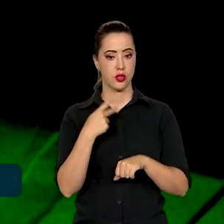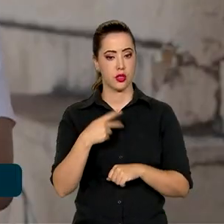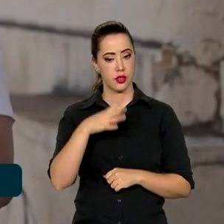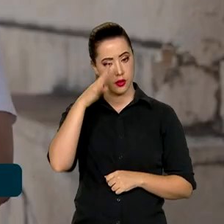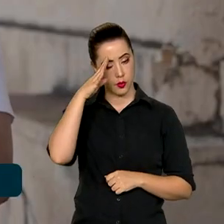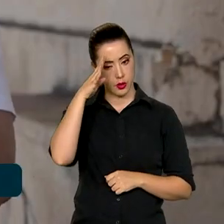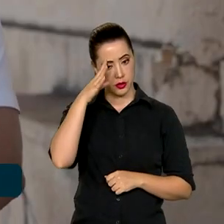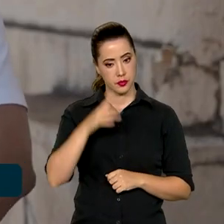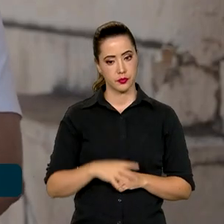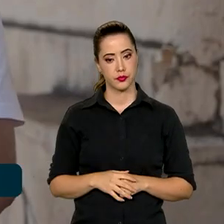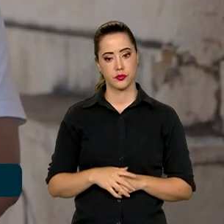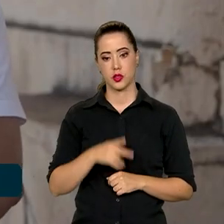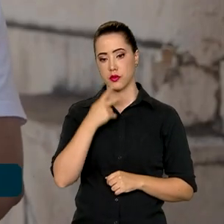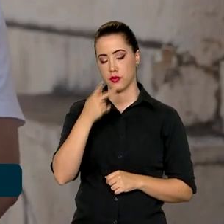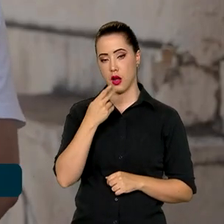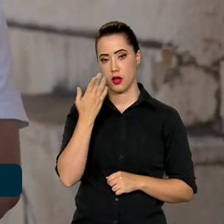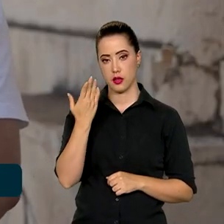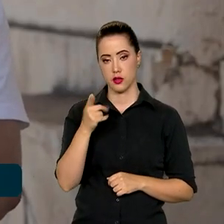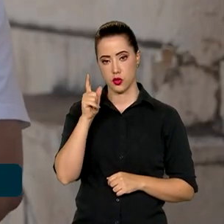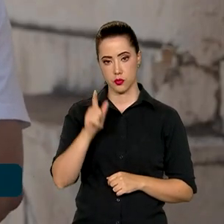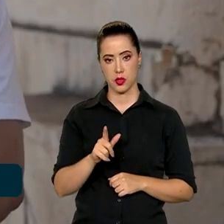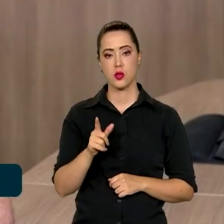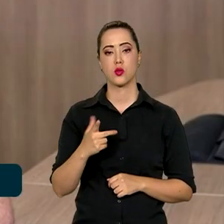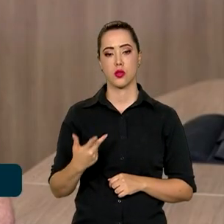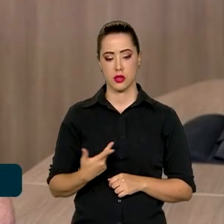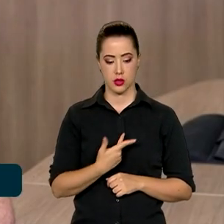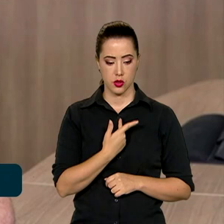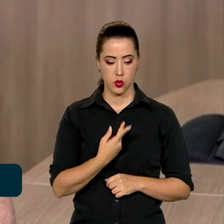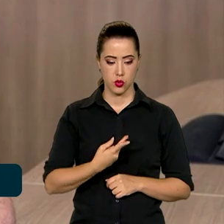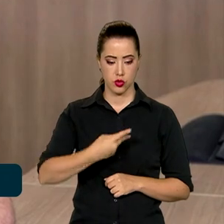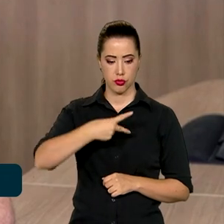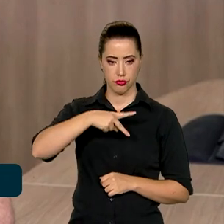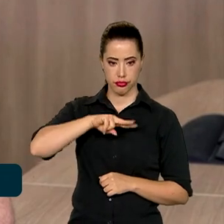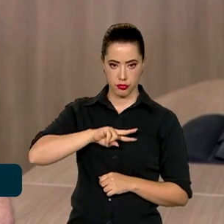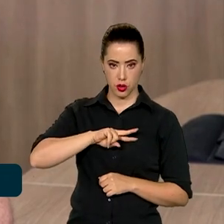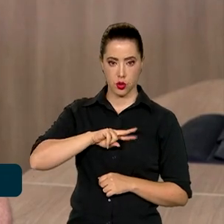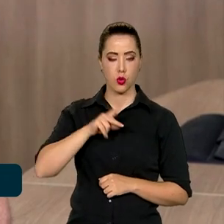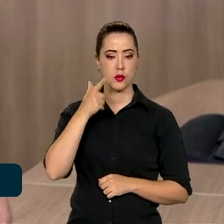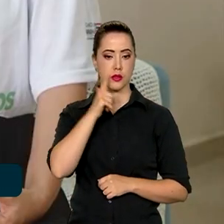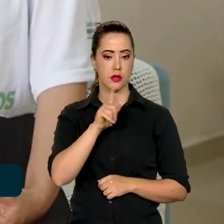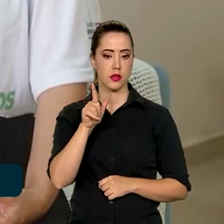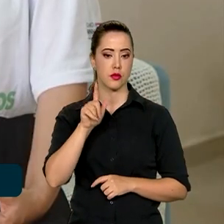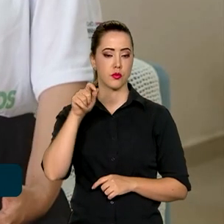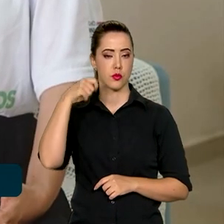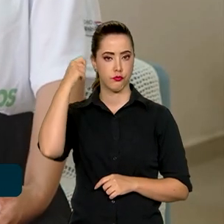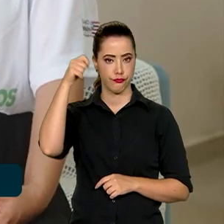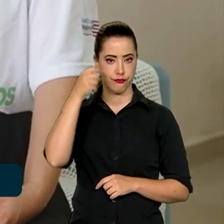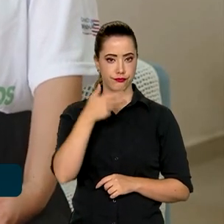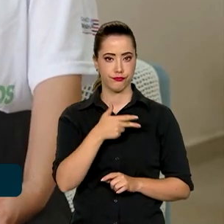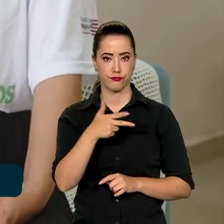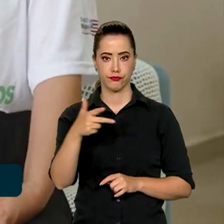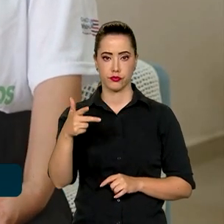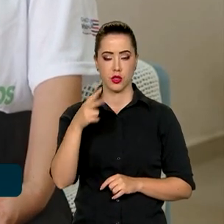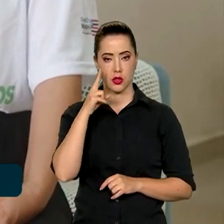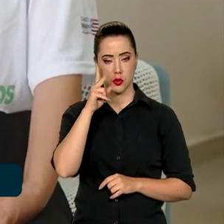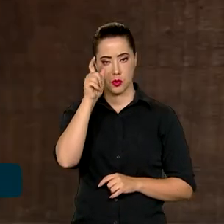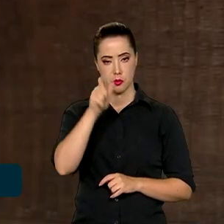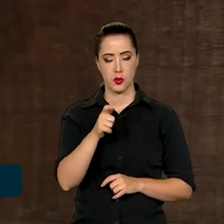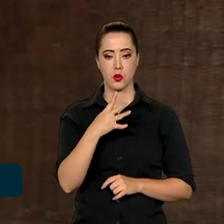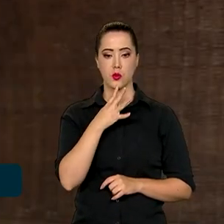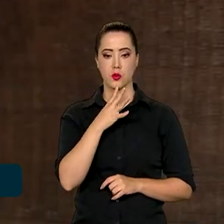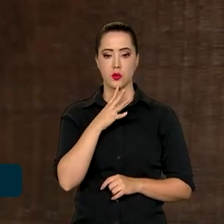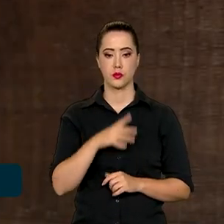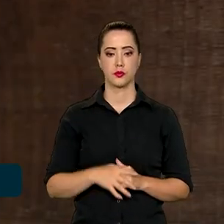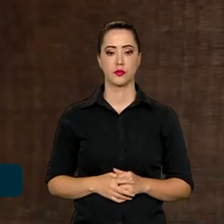-feira. Depoimentos de pessoas transplantadas foram reunidos em um vídeo para sensibilizar a população.